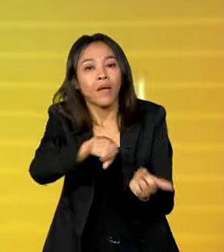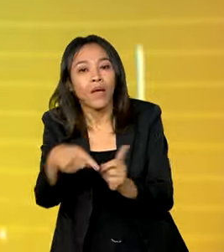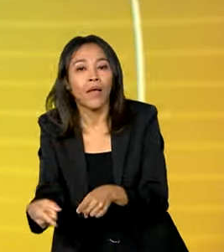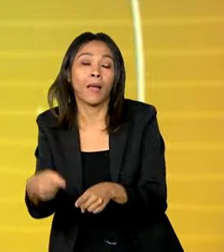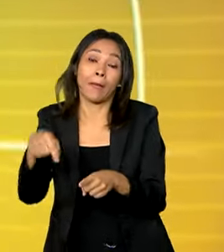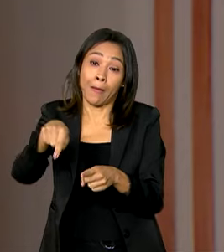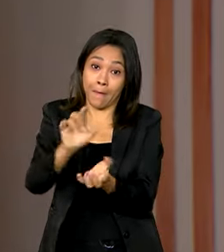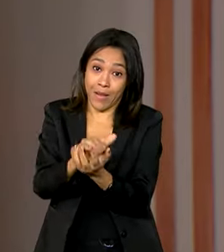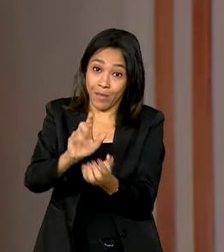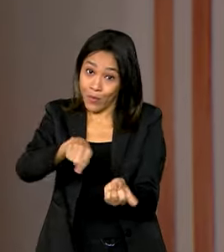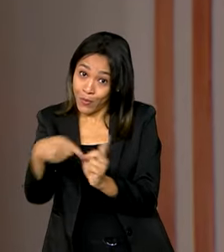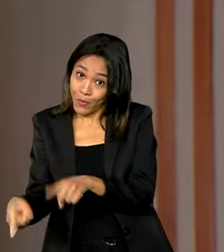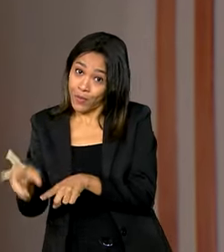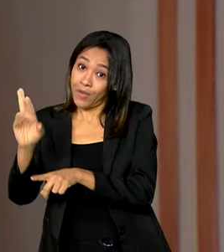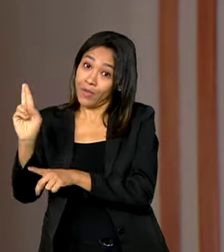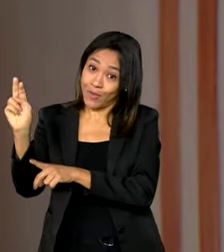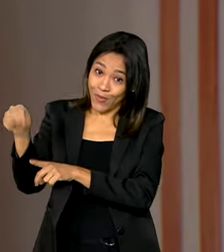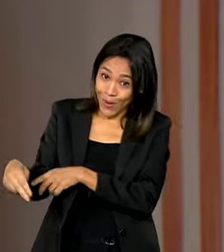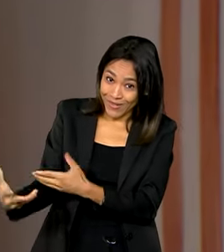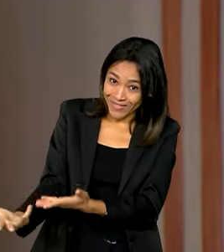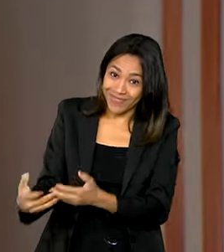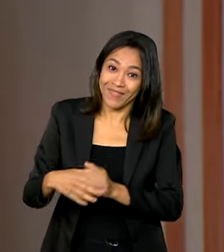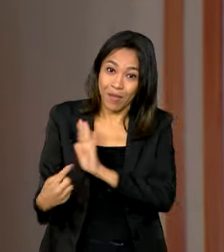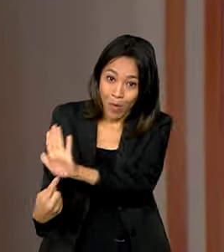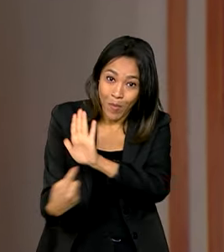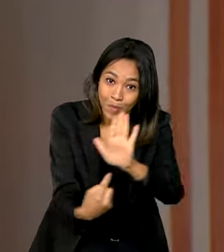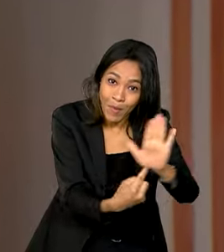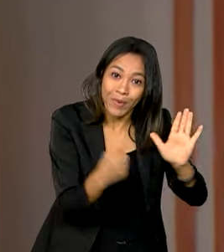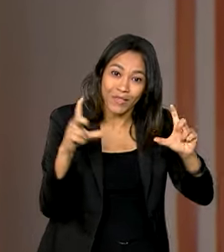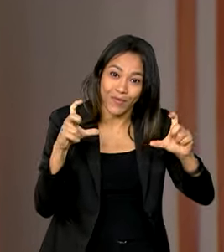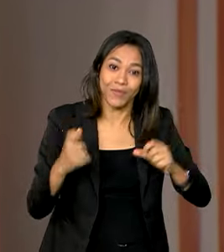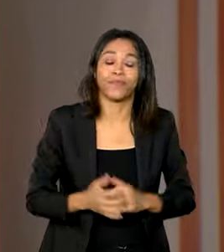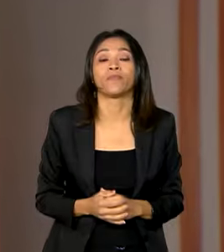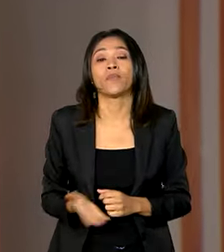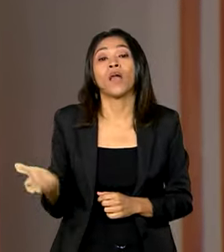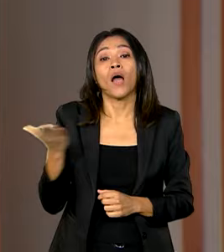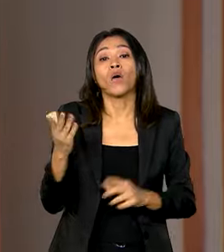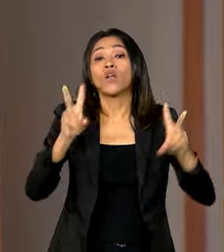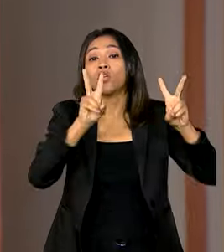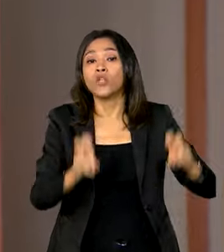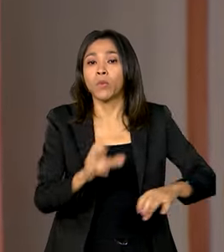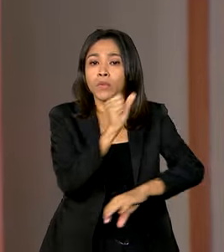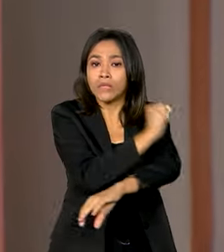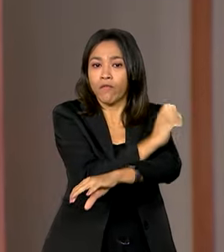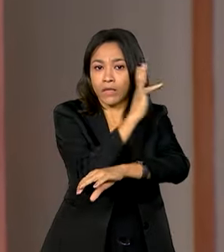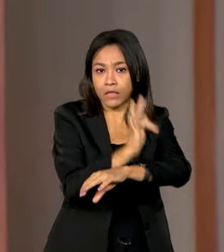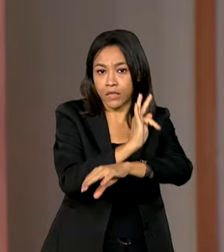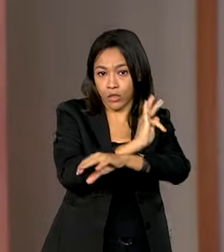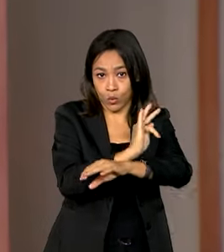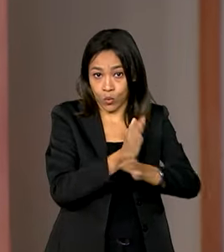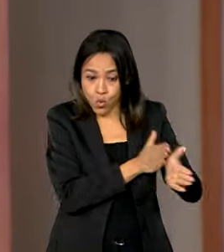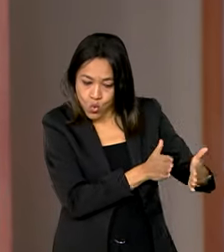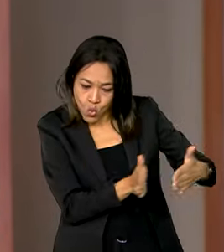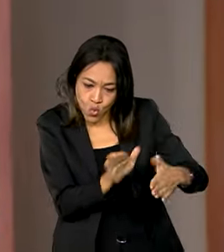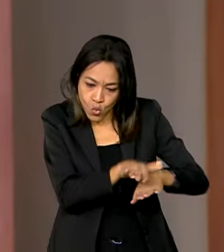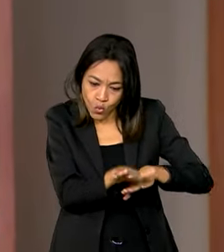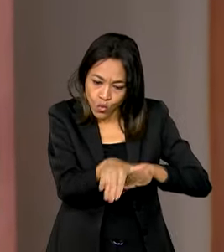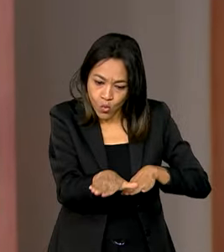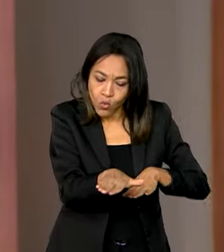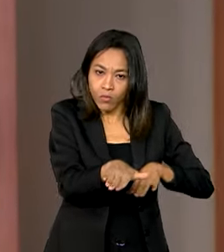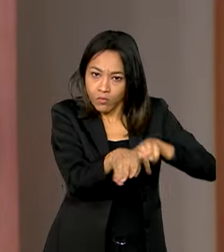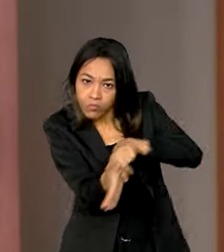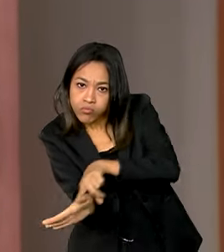Grande do Norte. Vamos falar agora das obras de transposição do Rio de São Francisco. O primeiro trecho do ramal do